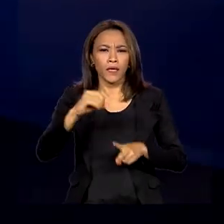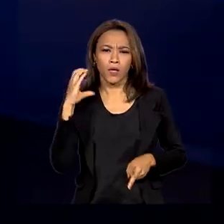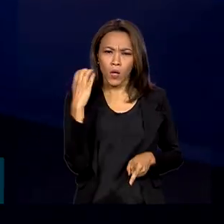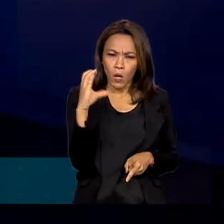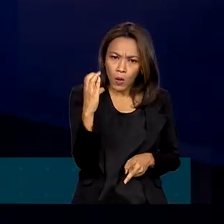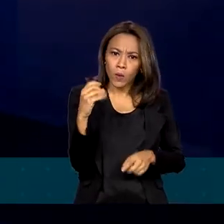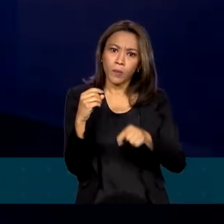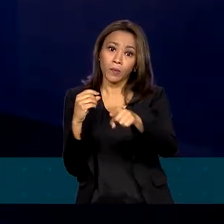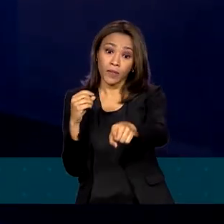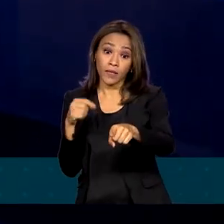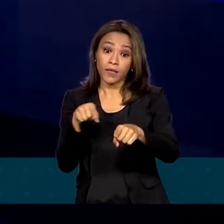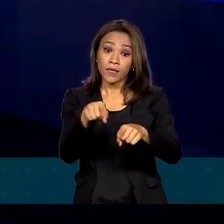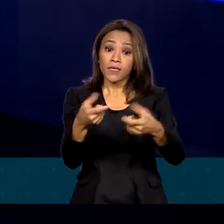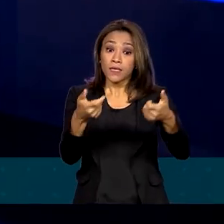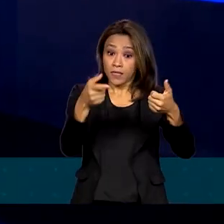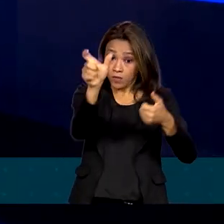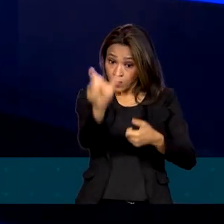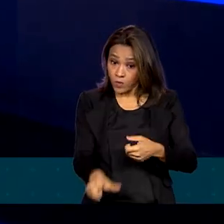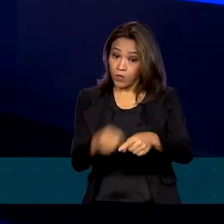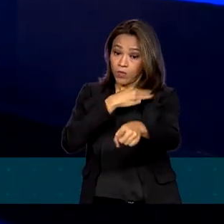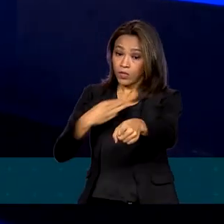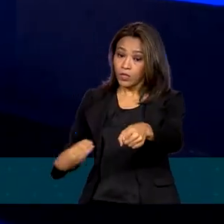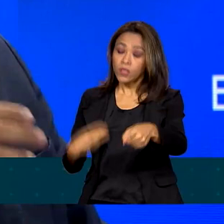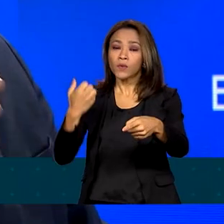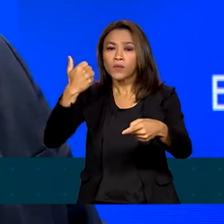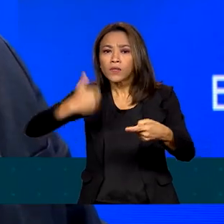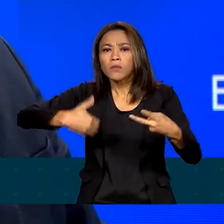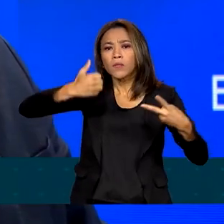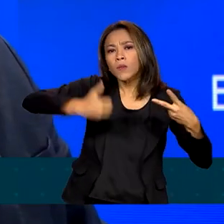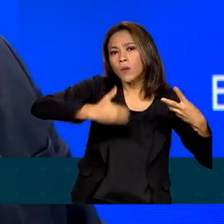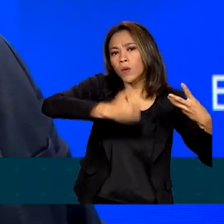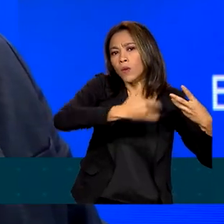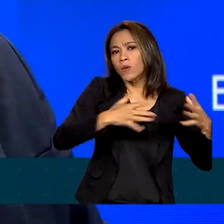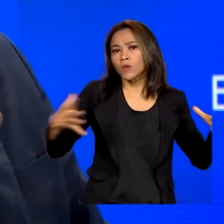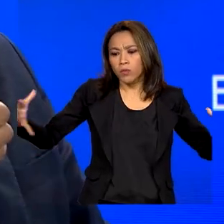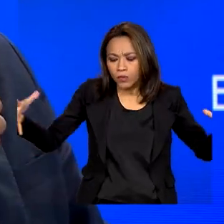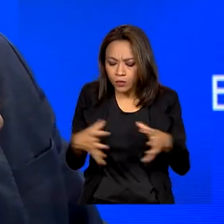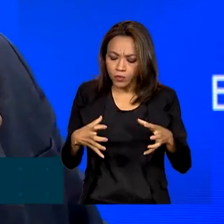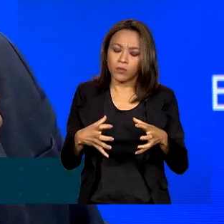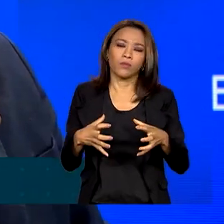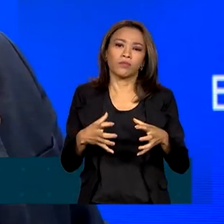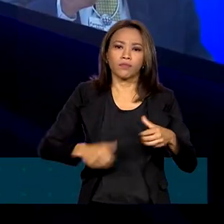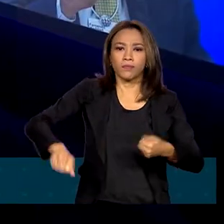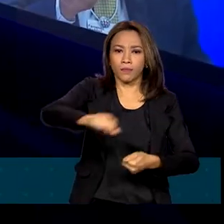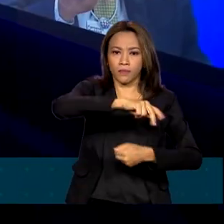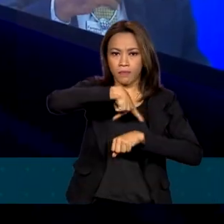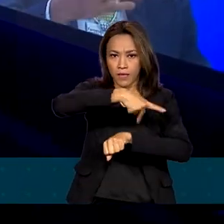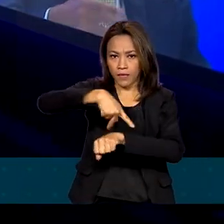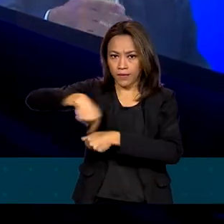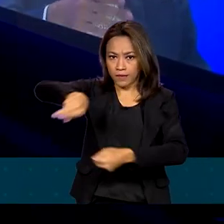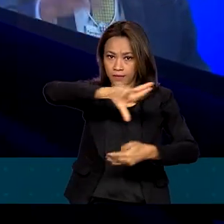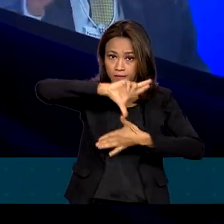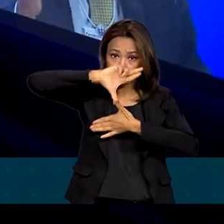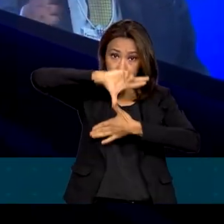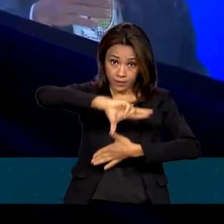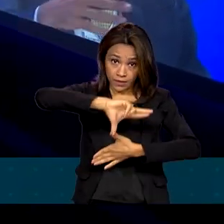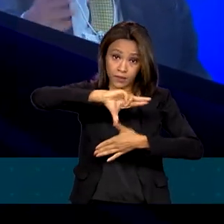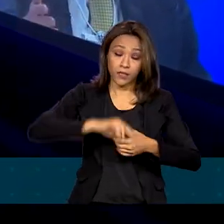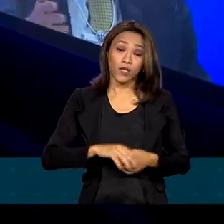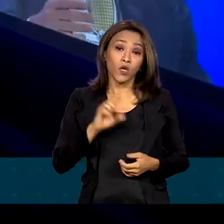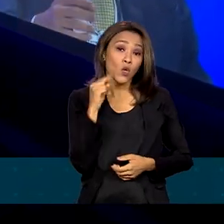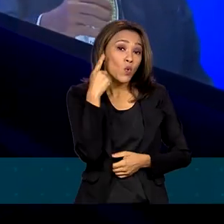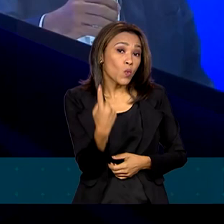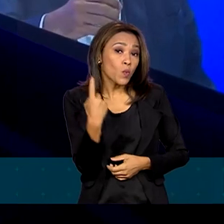o ministro da Fazenda do Brasil falou das vantagens da integração entre os países da América Latina para a região. Uma